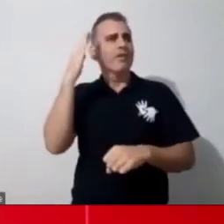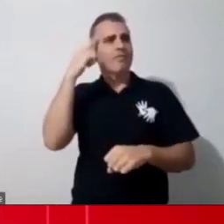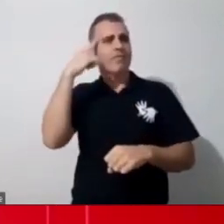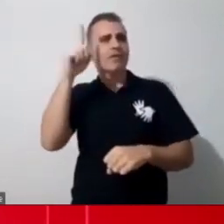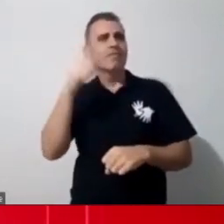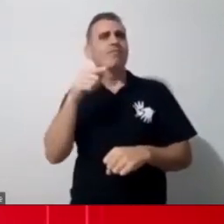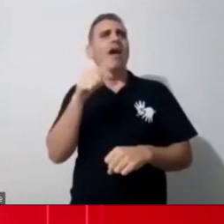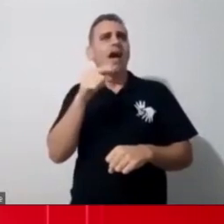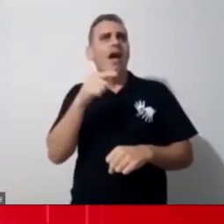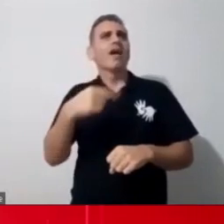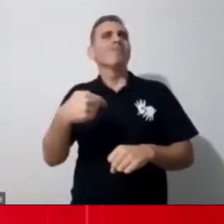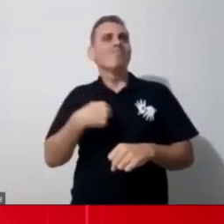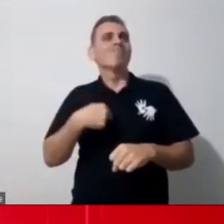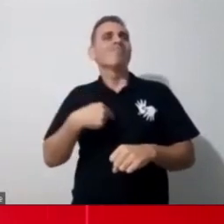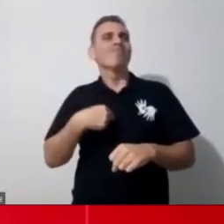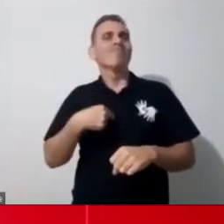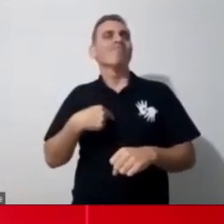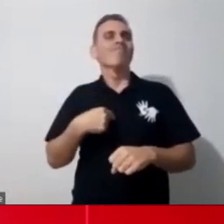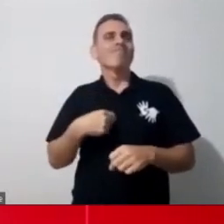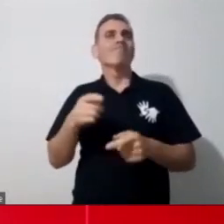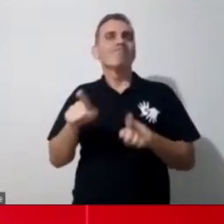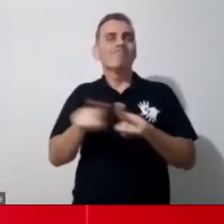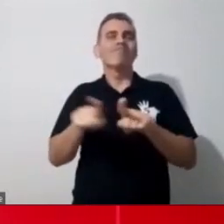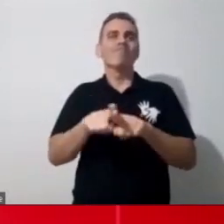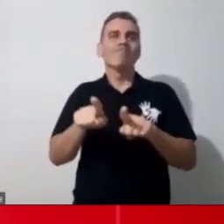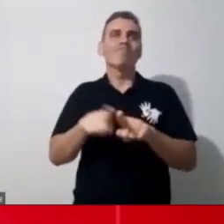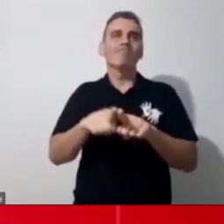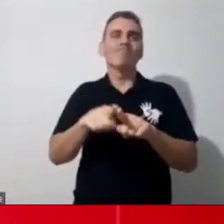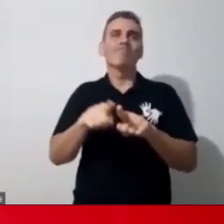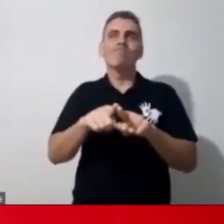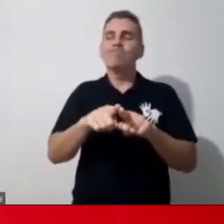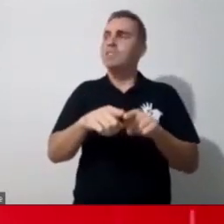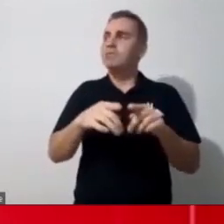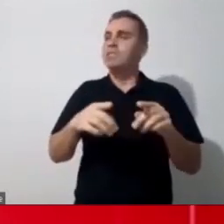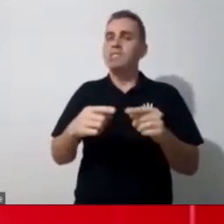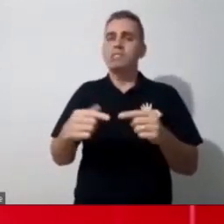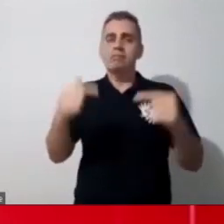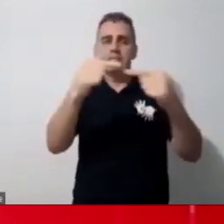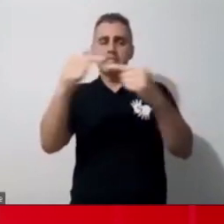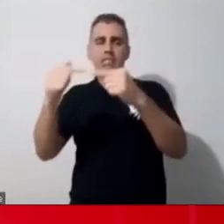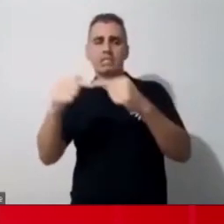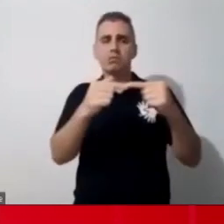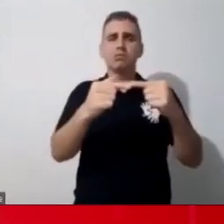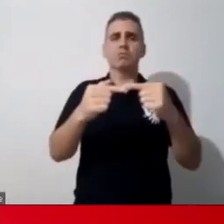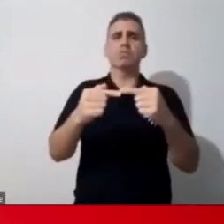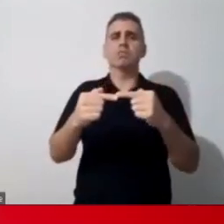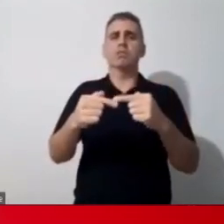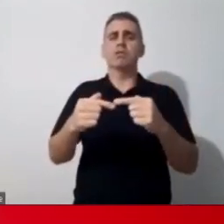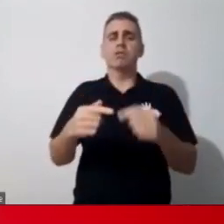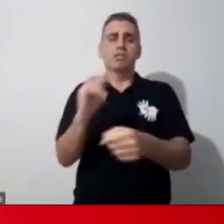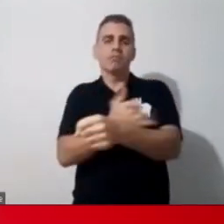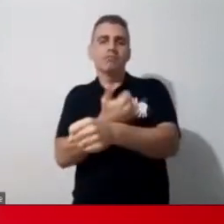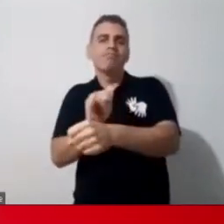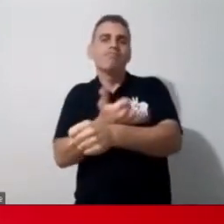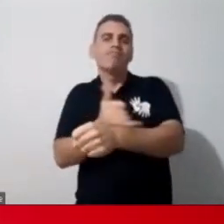vai, eu fiz isso e não deu certo, pra ter essa comparação, pra tentar pensar numa estratégia, então, acredito, assim,